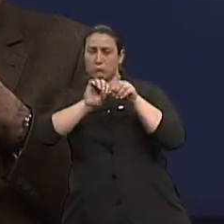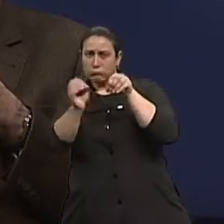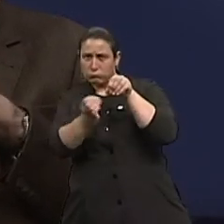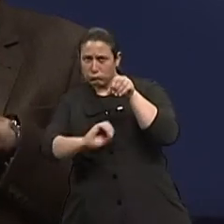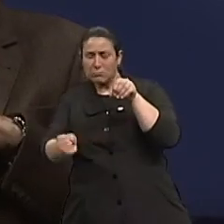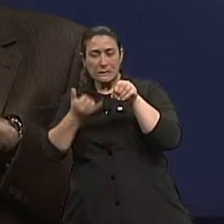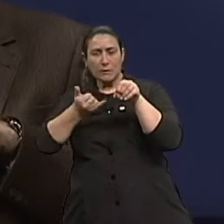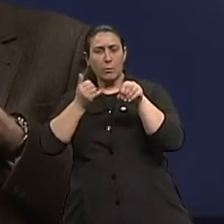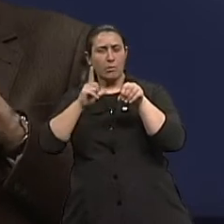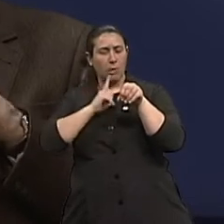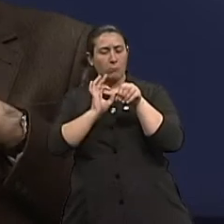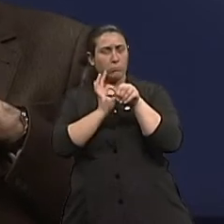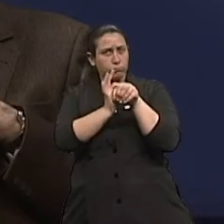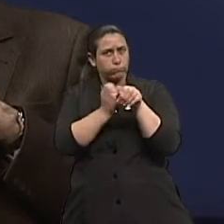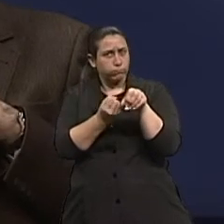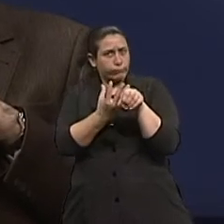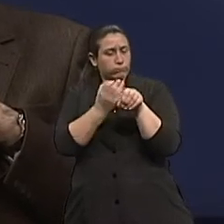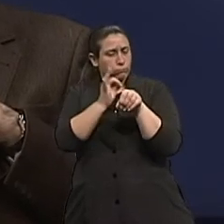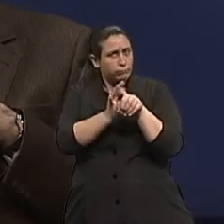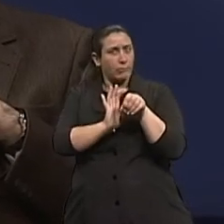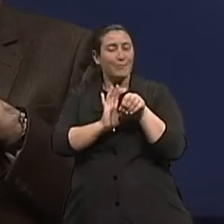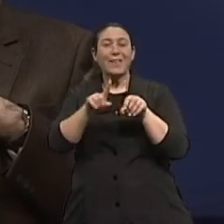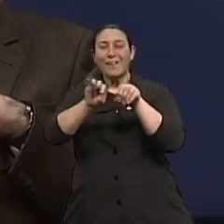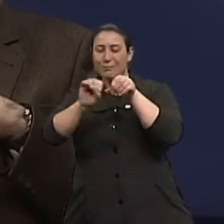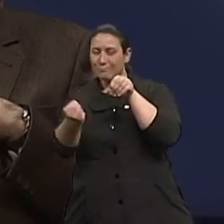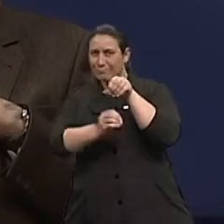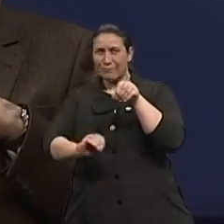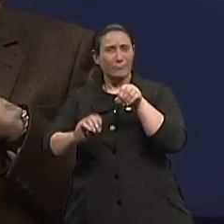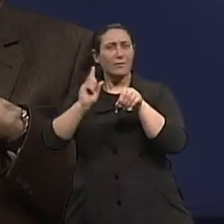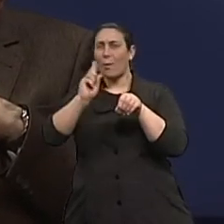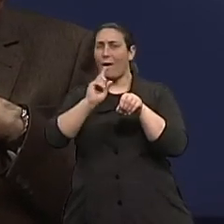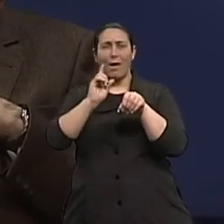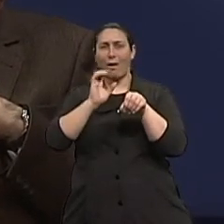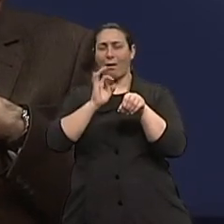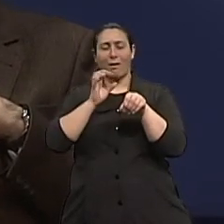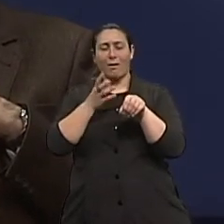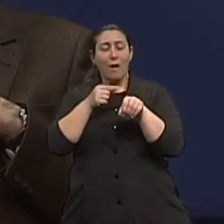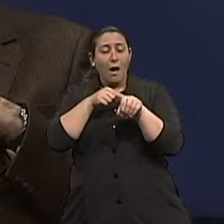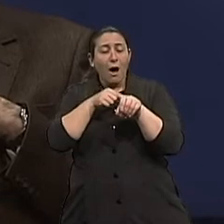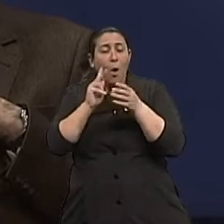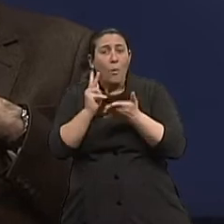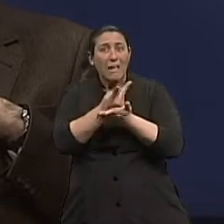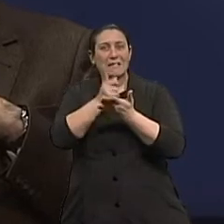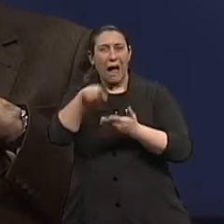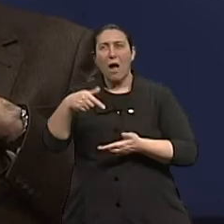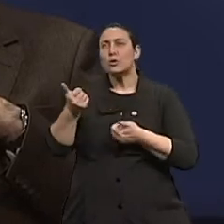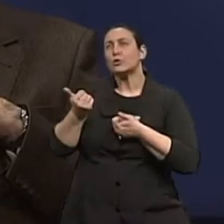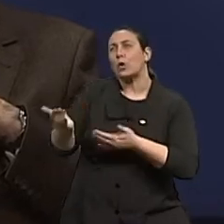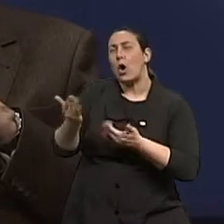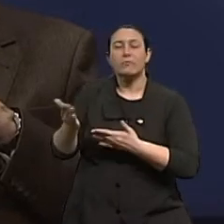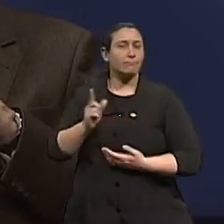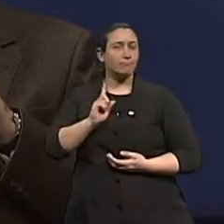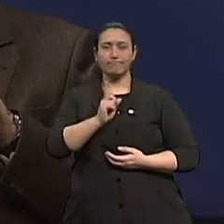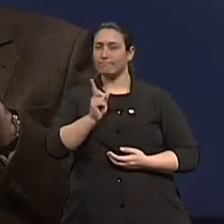tornar mais frequentes. O tumor de intestino não é um tumor de paciente jovem. Ele é um tumor que começa a aumentar